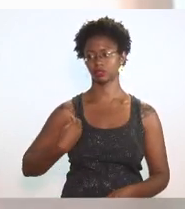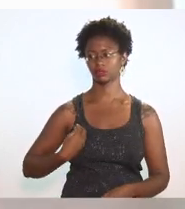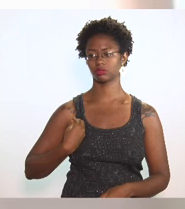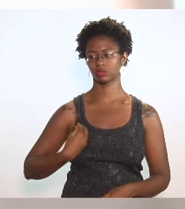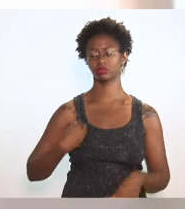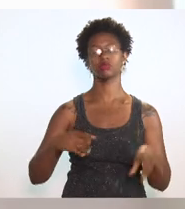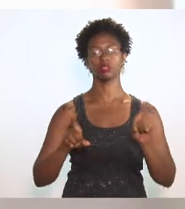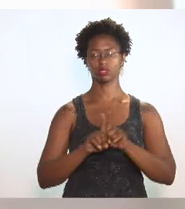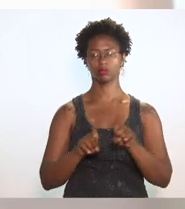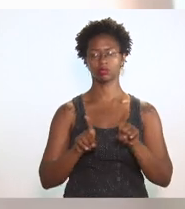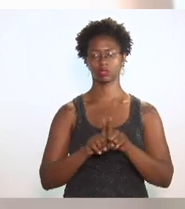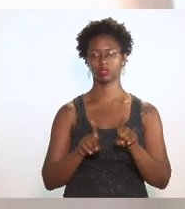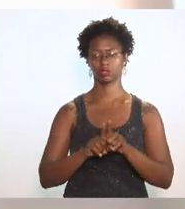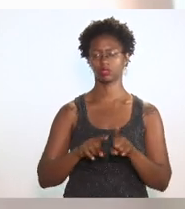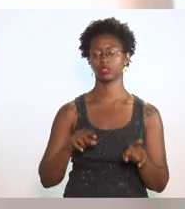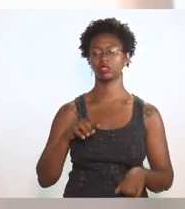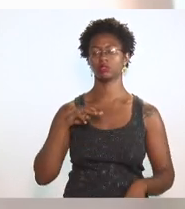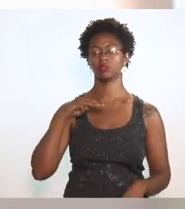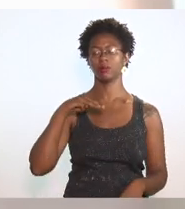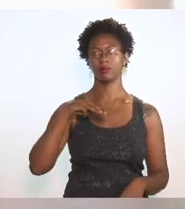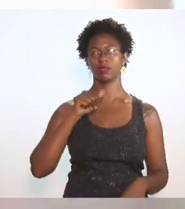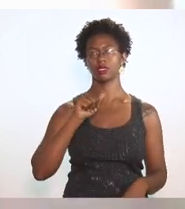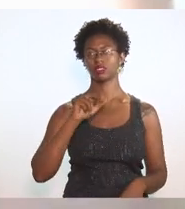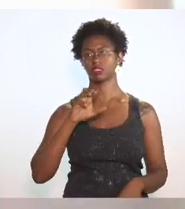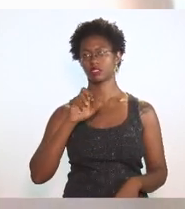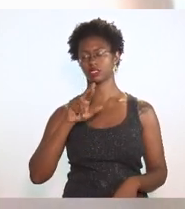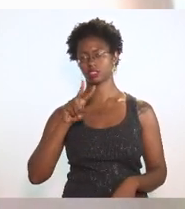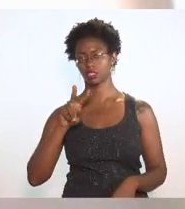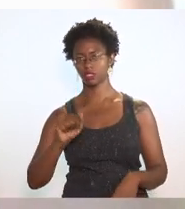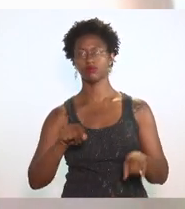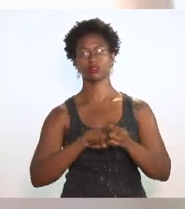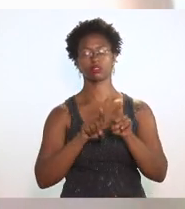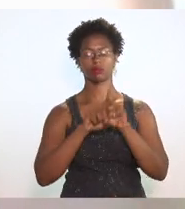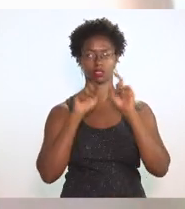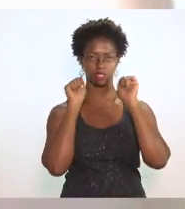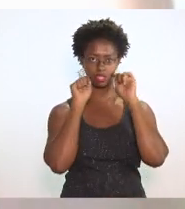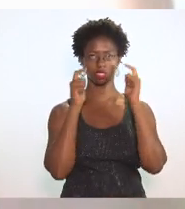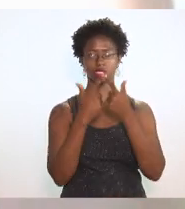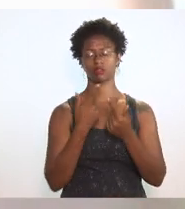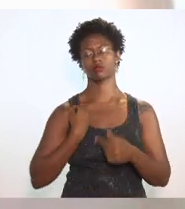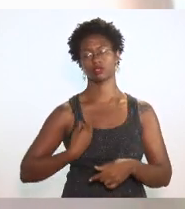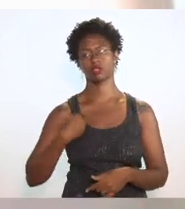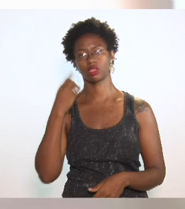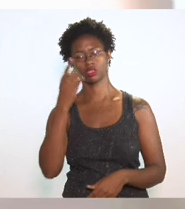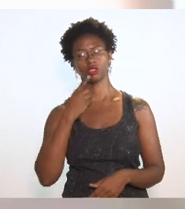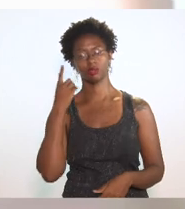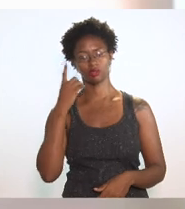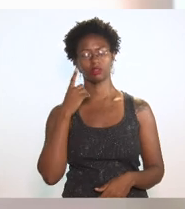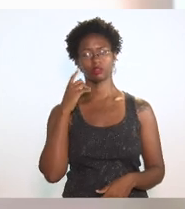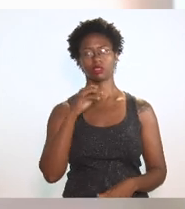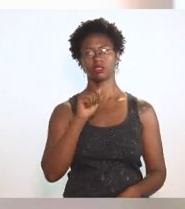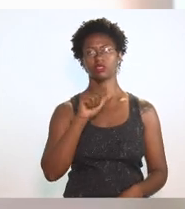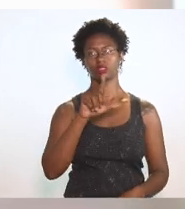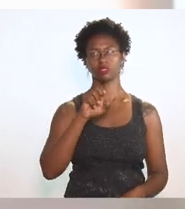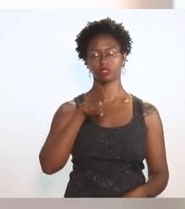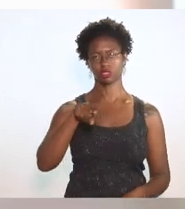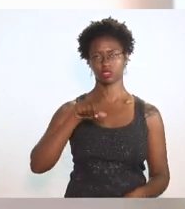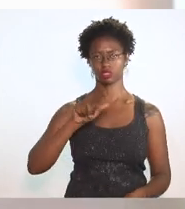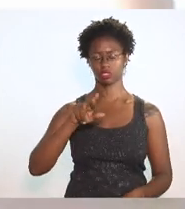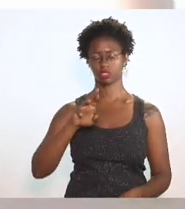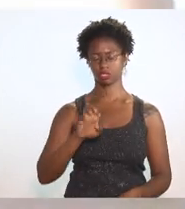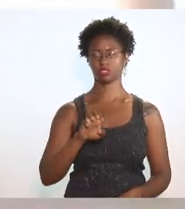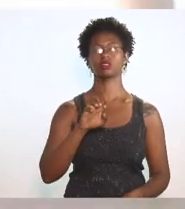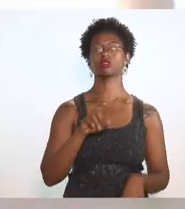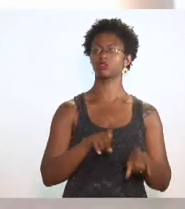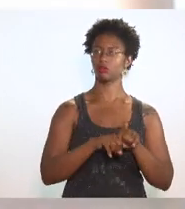a Amacerba foi envolvida e a LERJ também foi envolvida o deputado Alexandre Freitas também ficou ciente